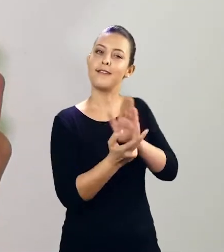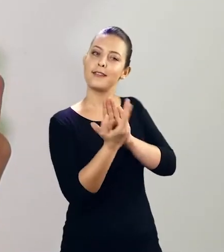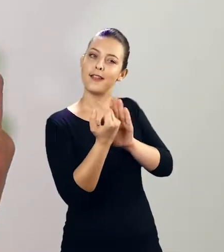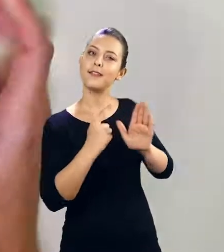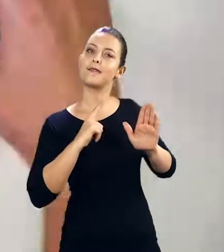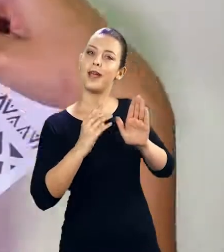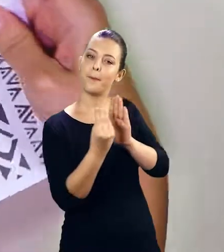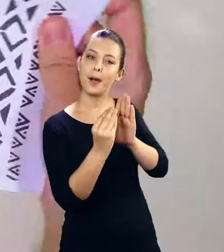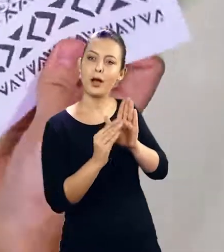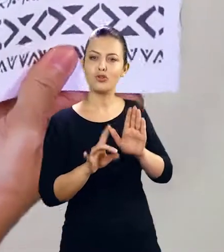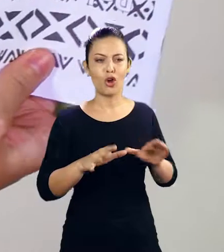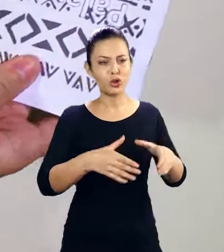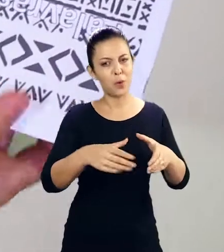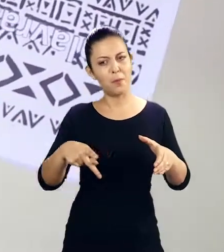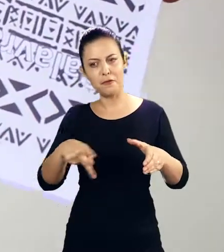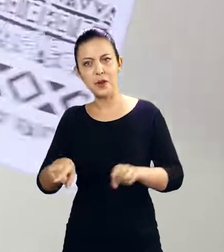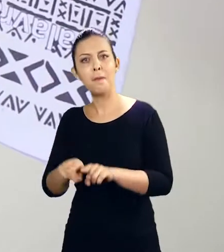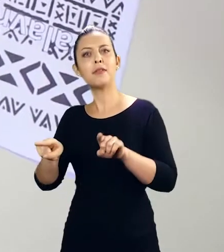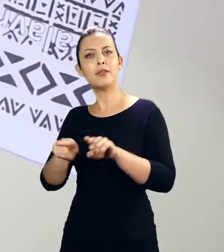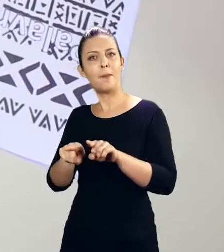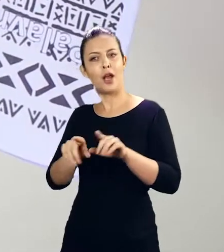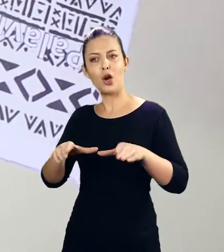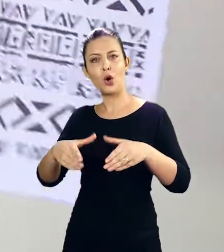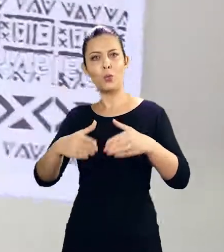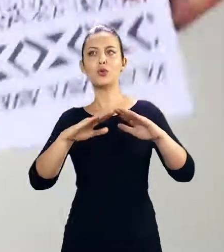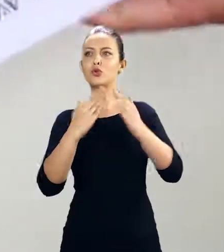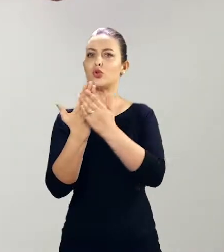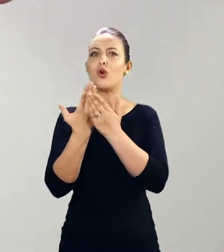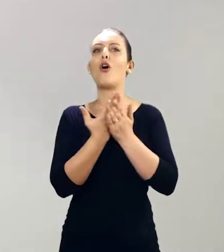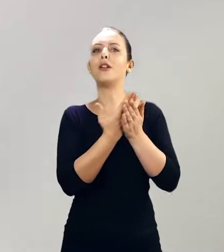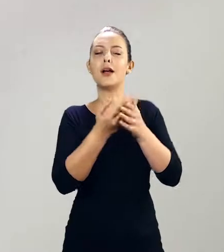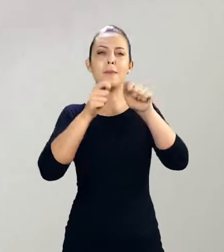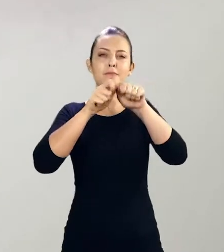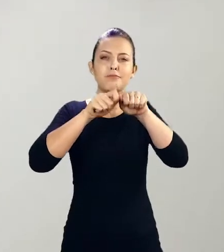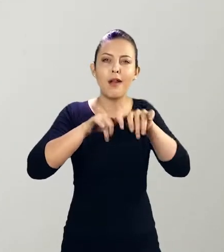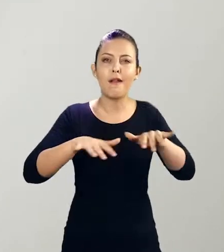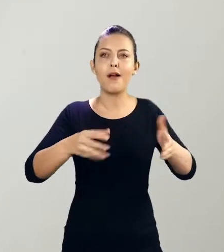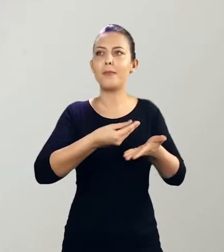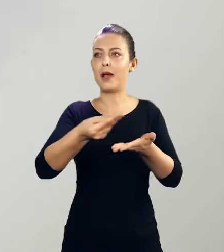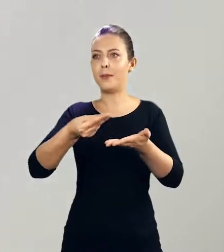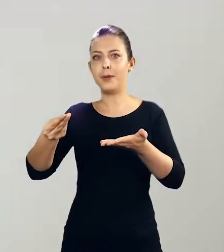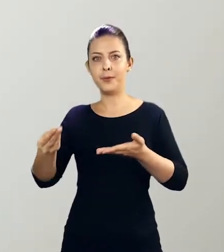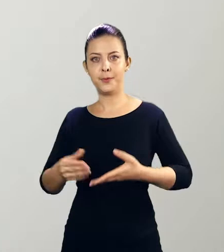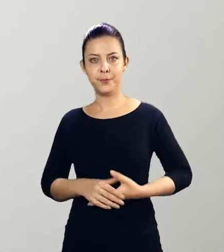utilizado não só pela turma e pelos professores, mas que pudesse chegar ao máximo possível de escolas.